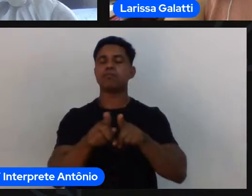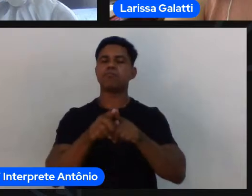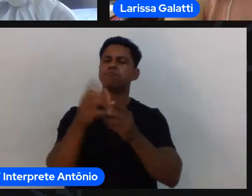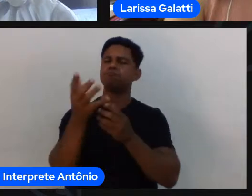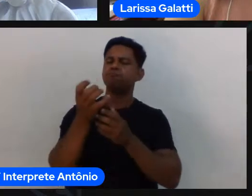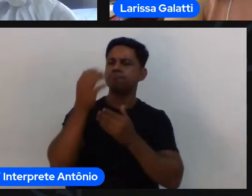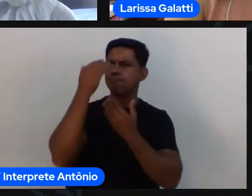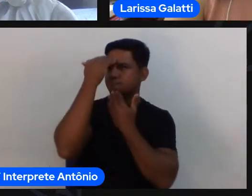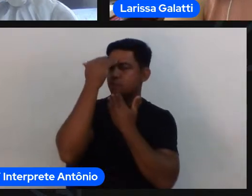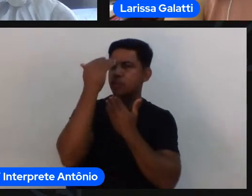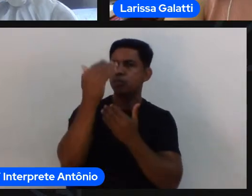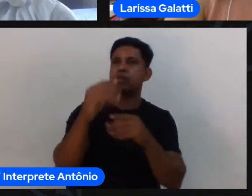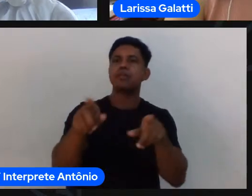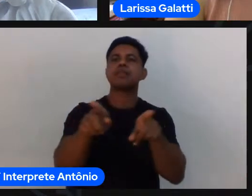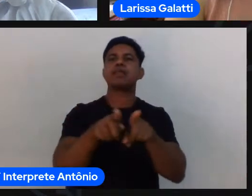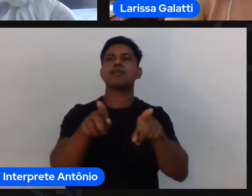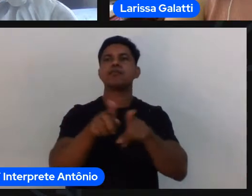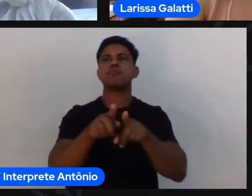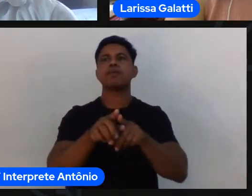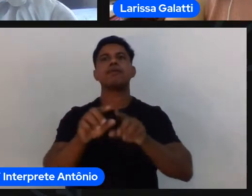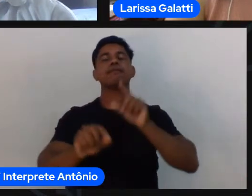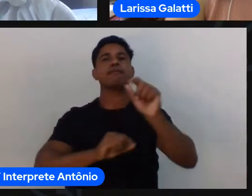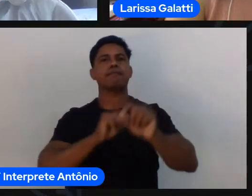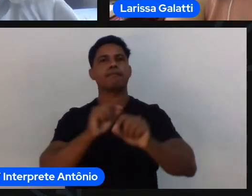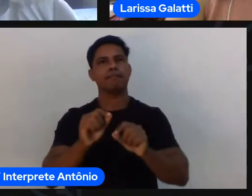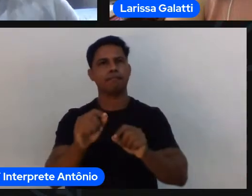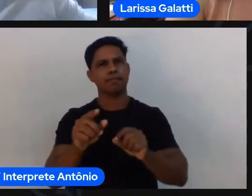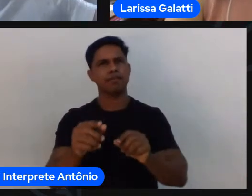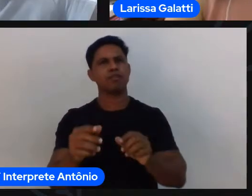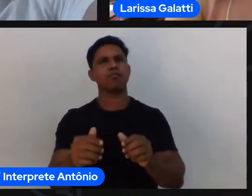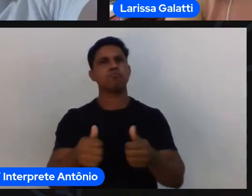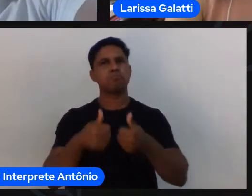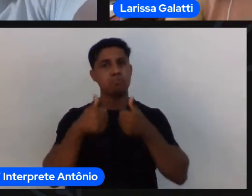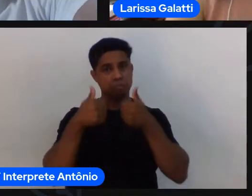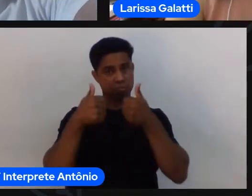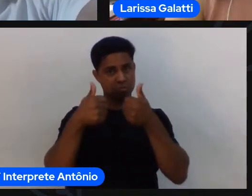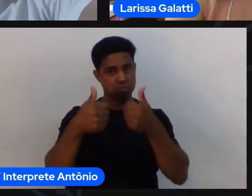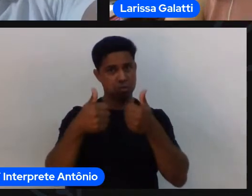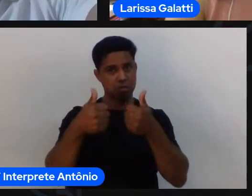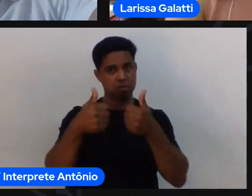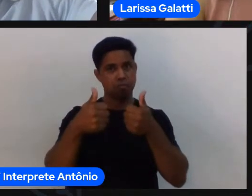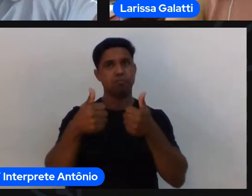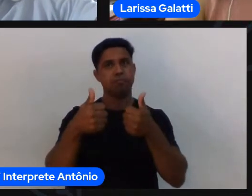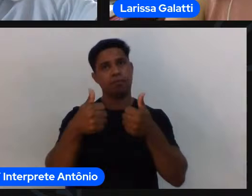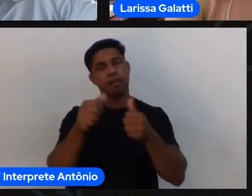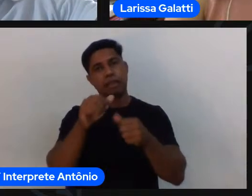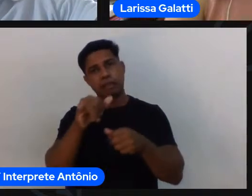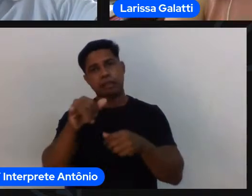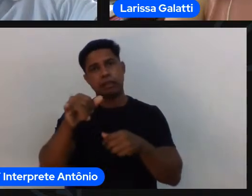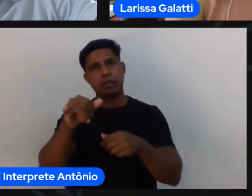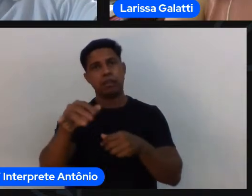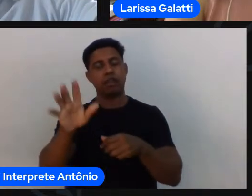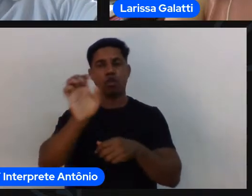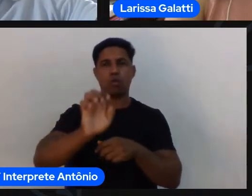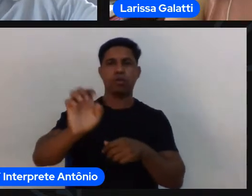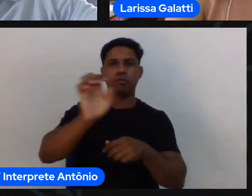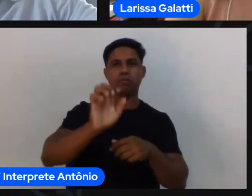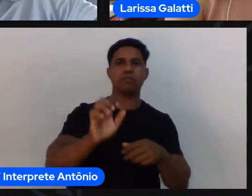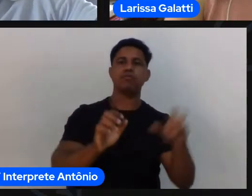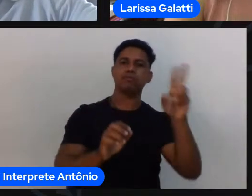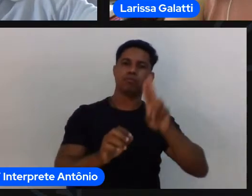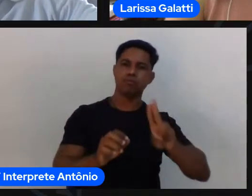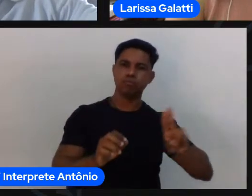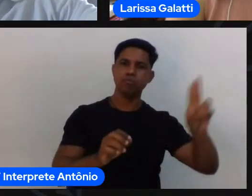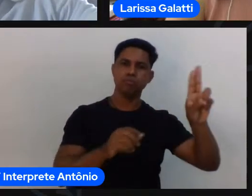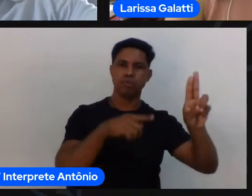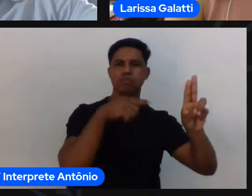de de se cuidar se proteger ao máximo né embora eu esteja no estado eu não pude ir à universidade por conta das restrições da pandemia esse momento tão